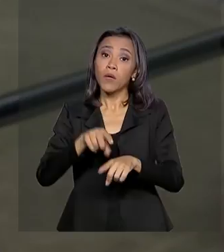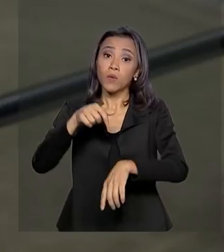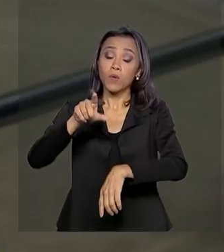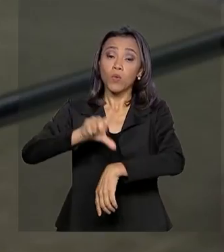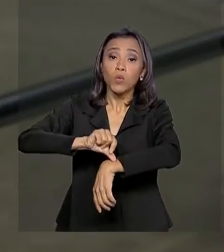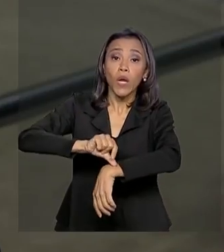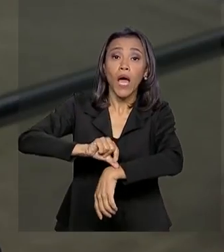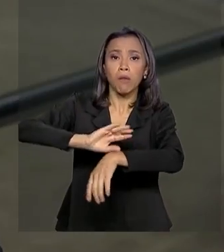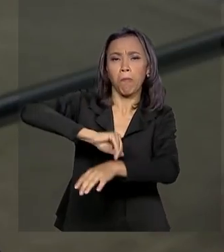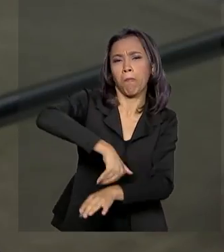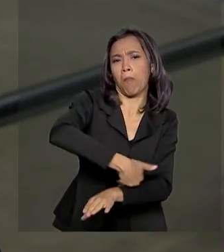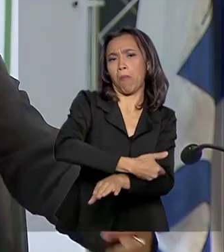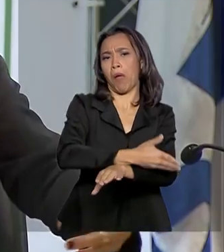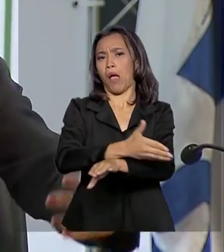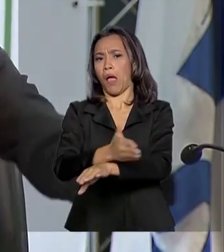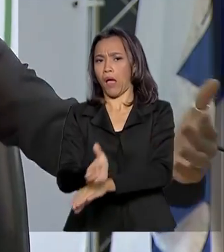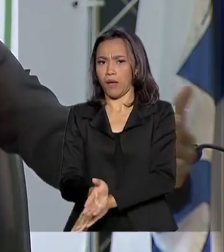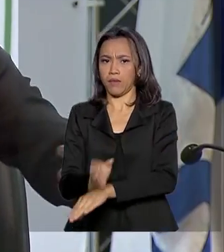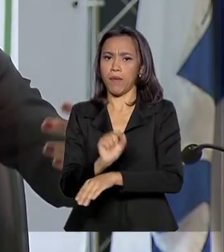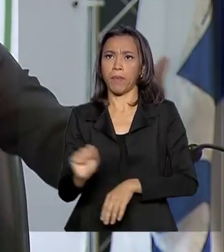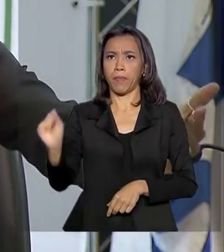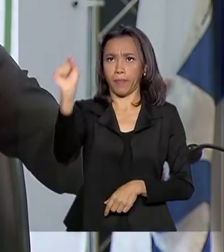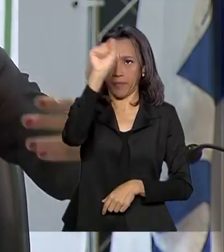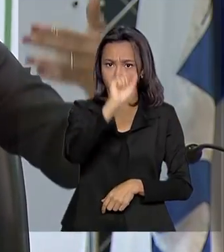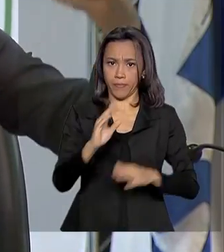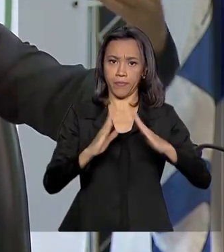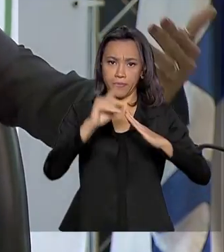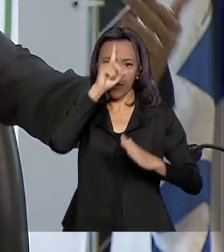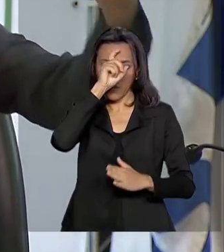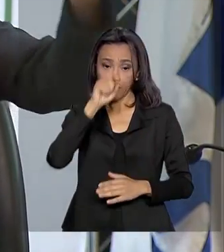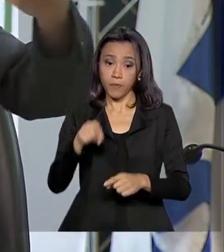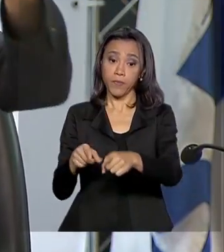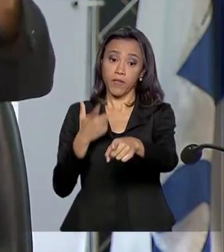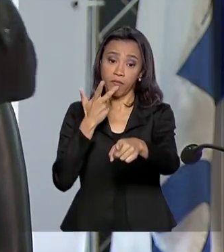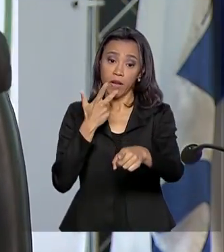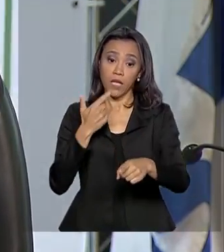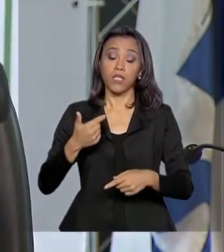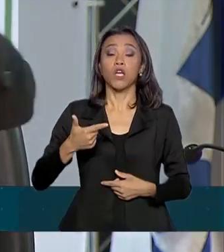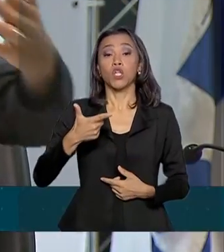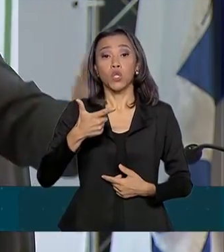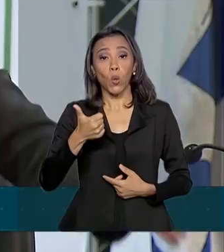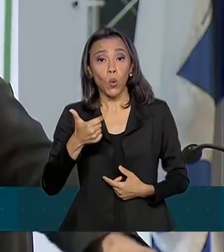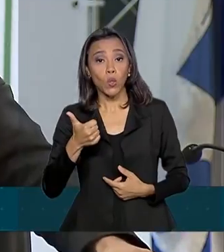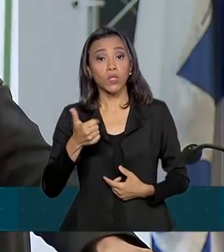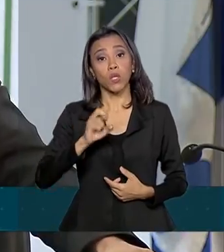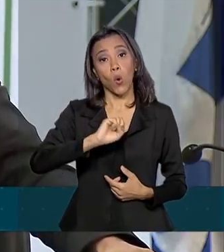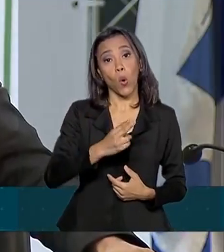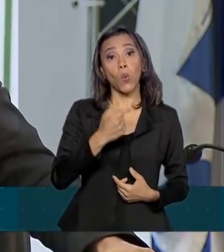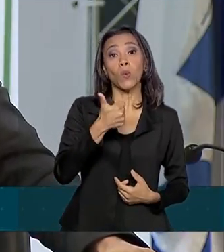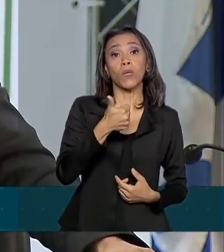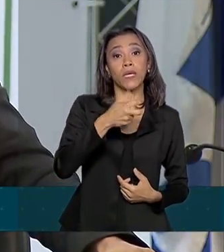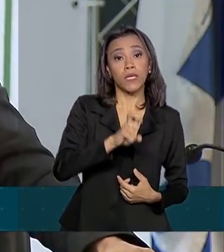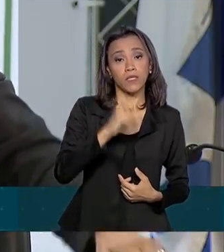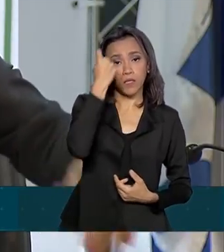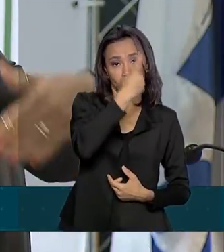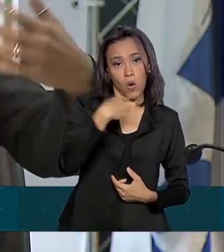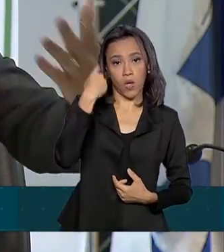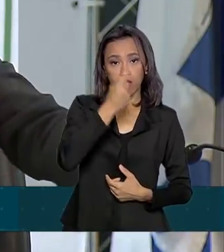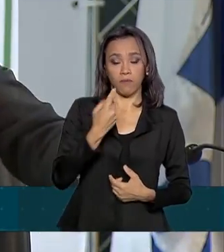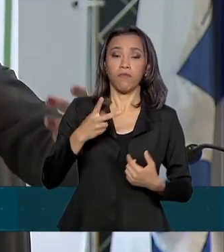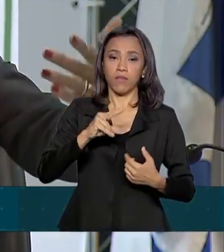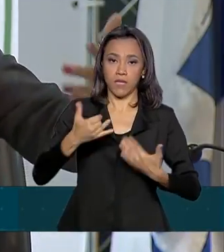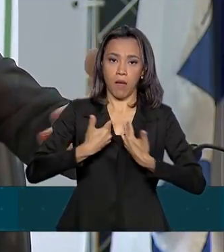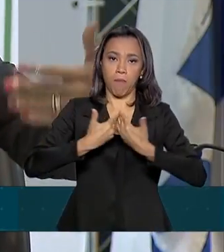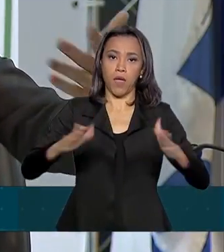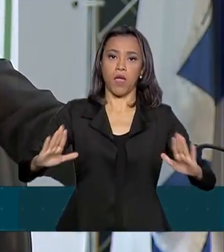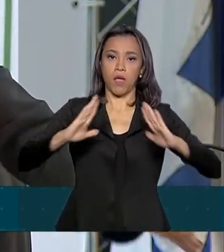unidades básicas de saúde. As unidades passam a ficar abertas 12 ou 15 horas diariamente, aumentar a custo